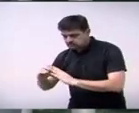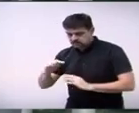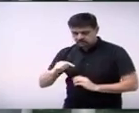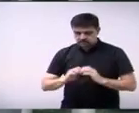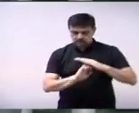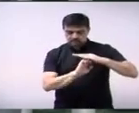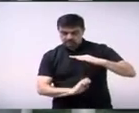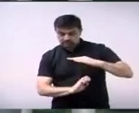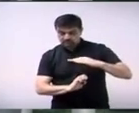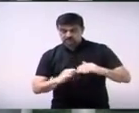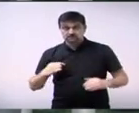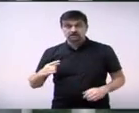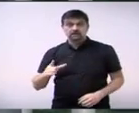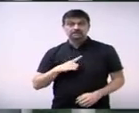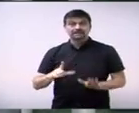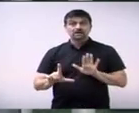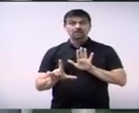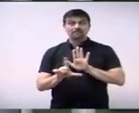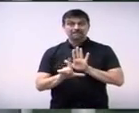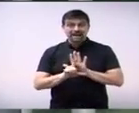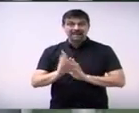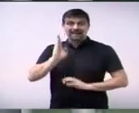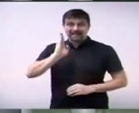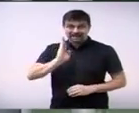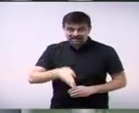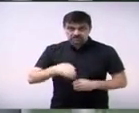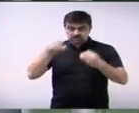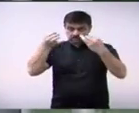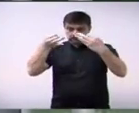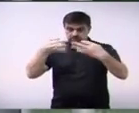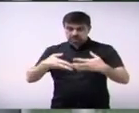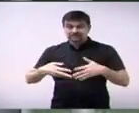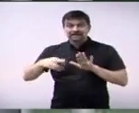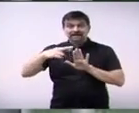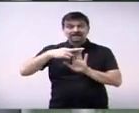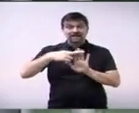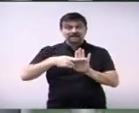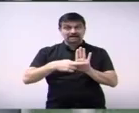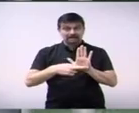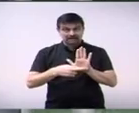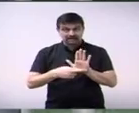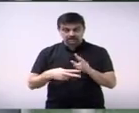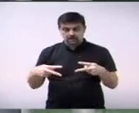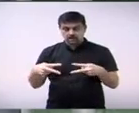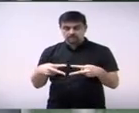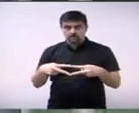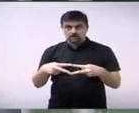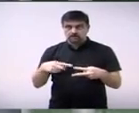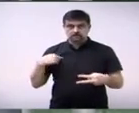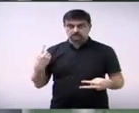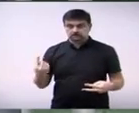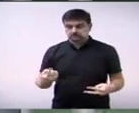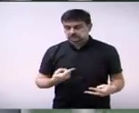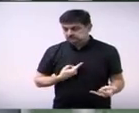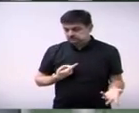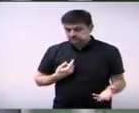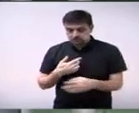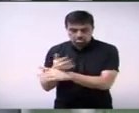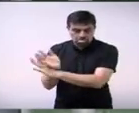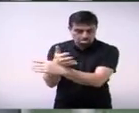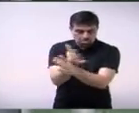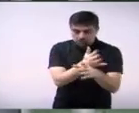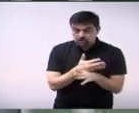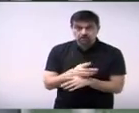vigor uma lei que trata da regulamentação. Então, o município de Paulina não está descoberto nesse aspecto.